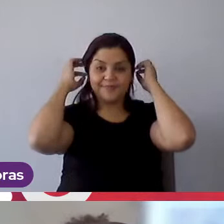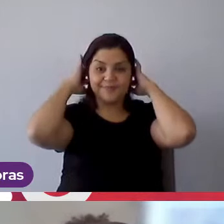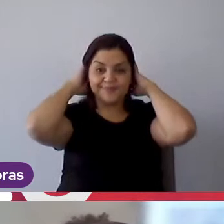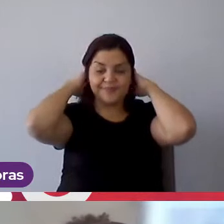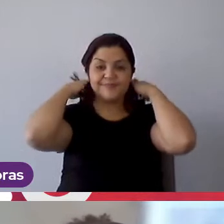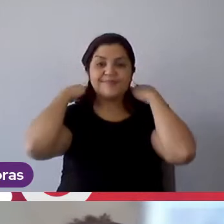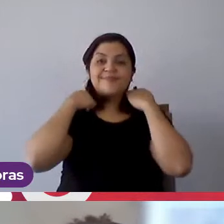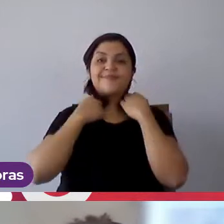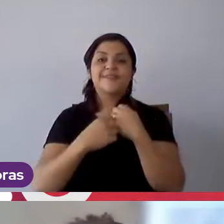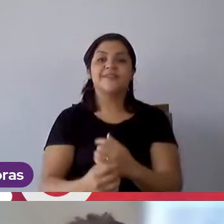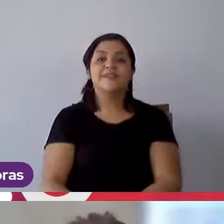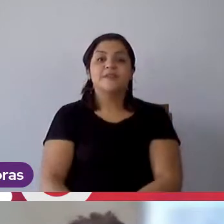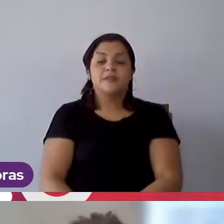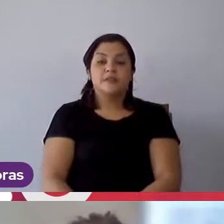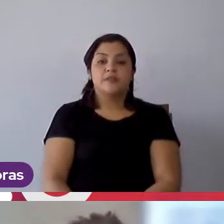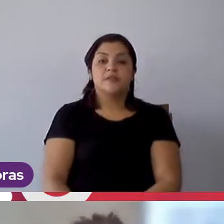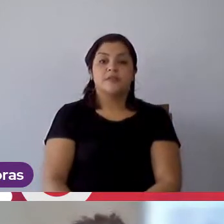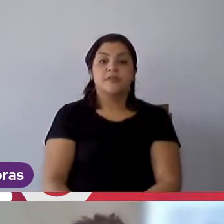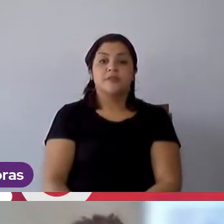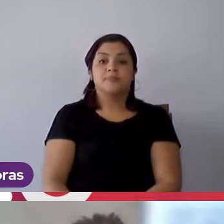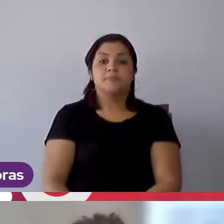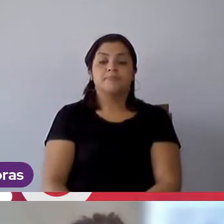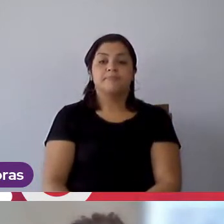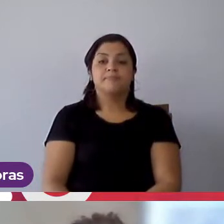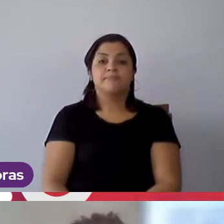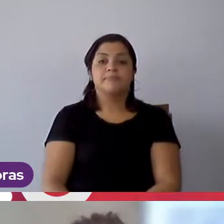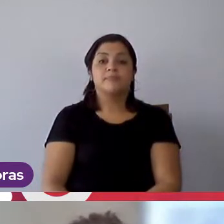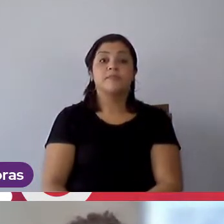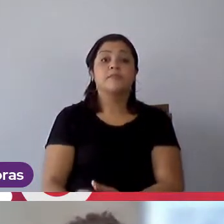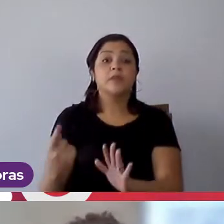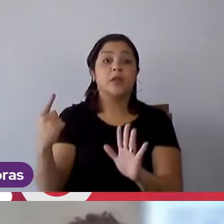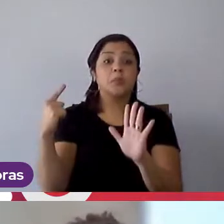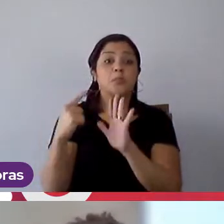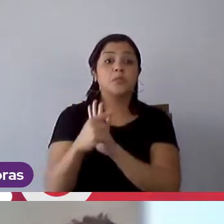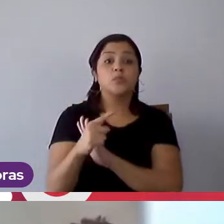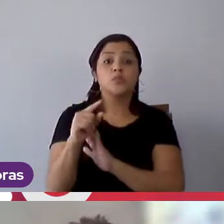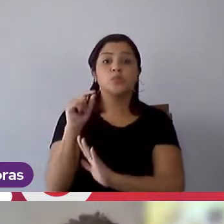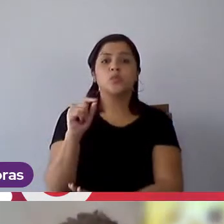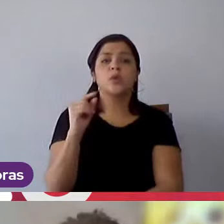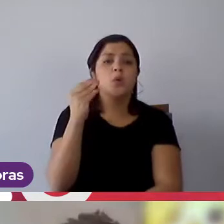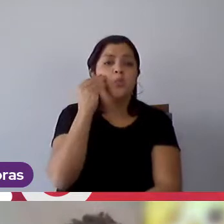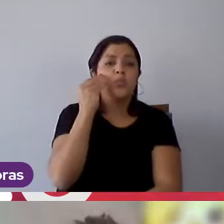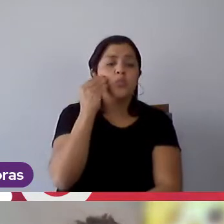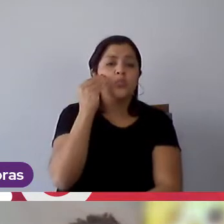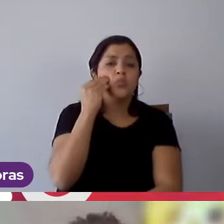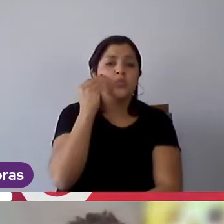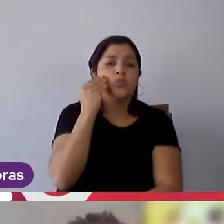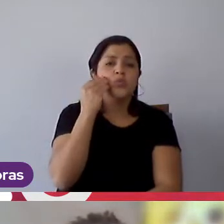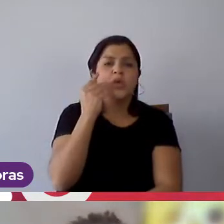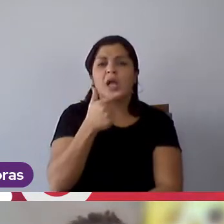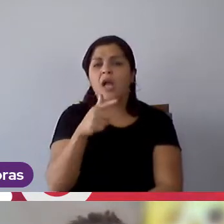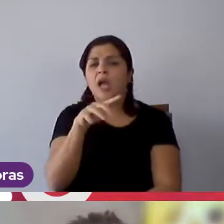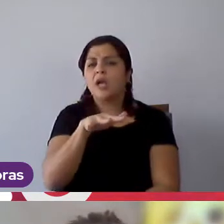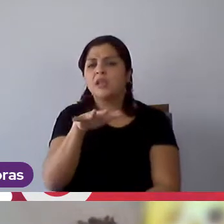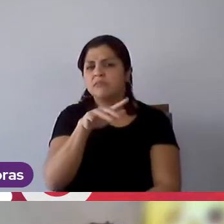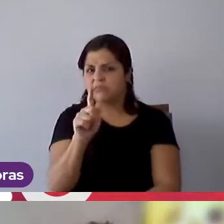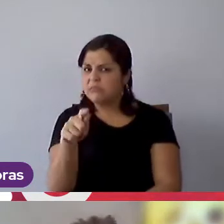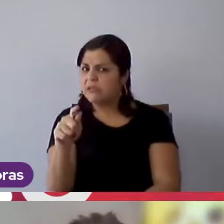Isso. E aí perguntaram se existe a oportunidade de conhecer outras áreas.